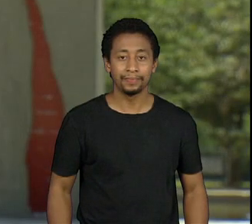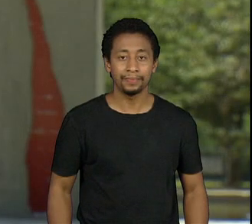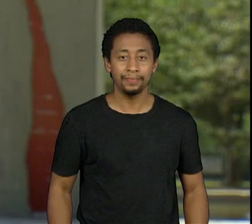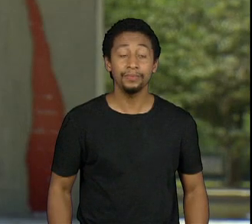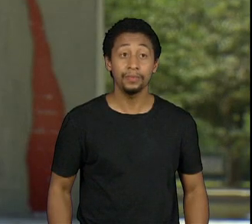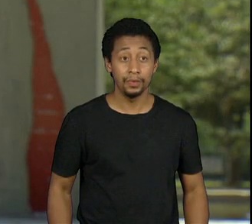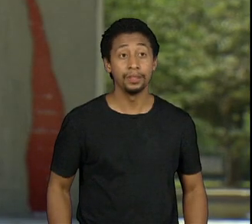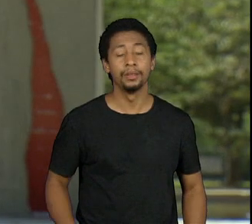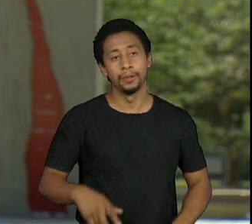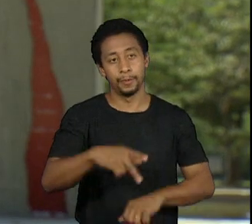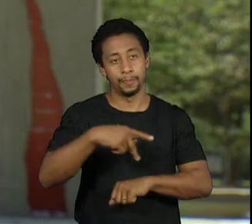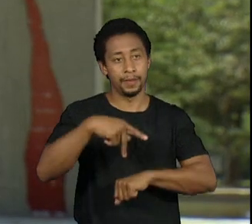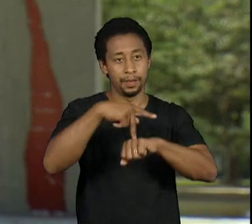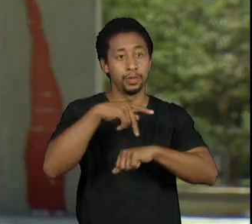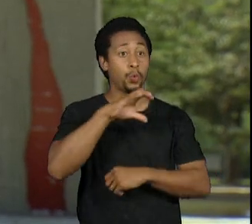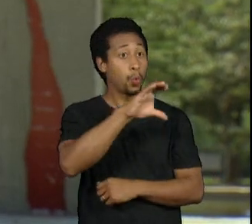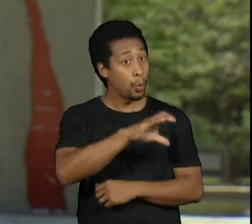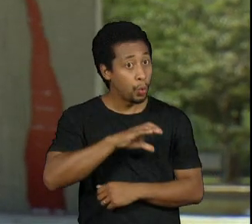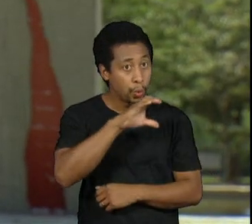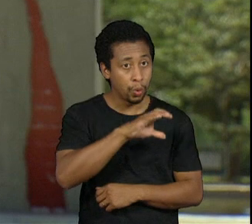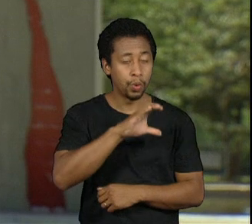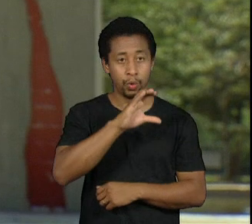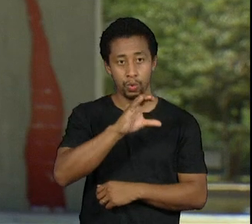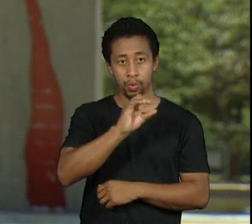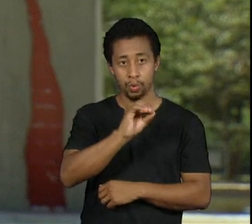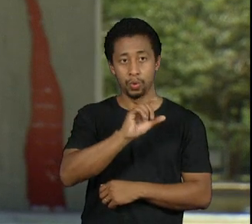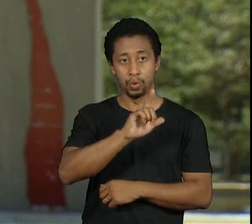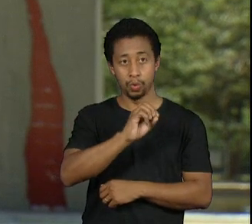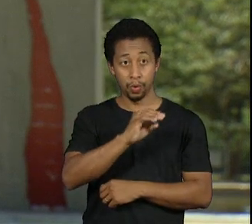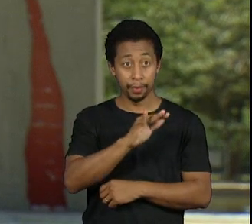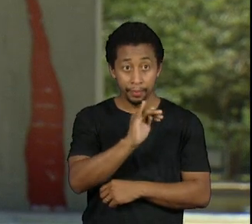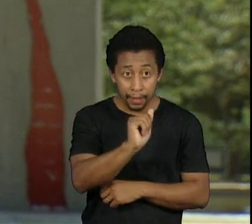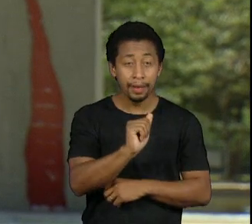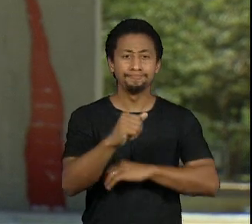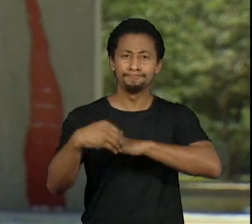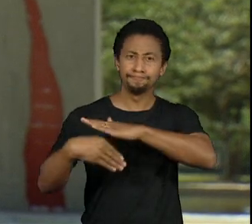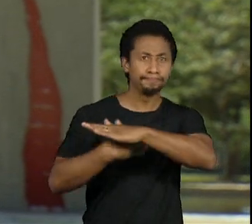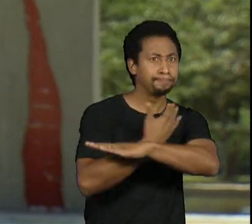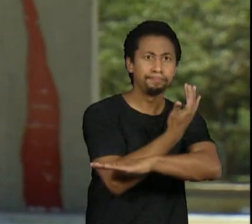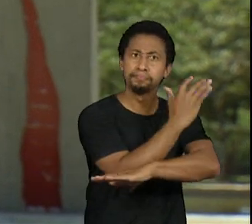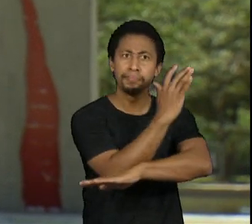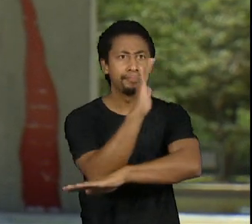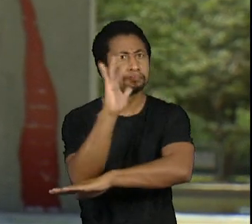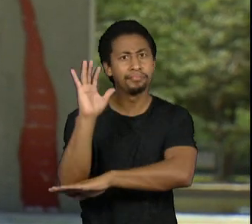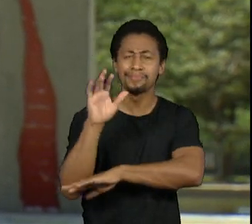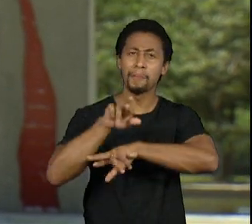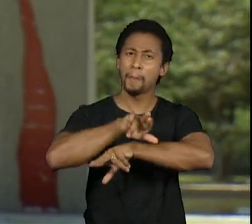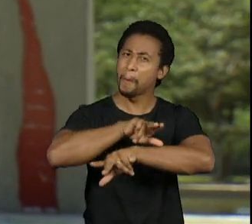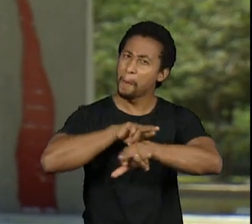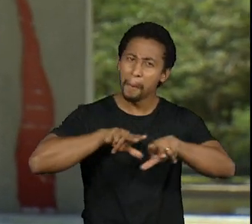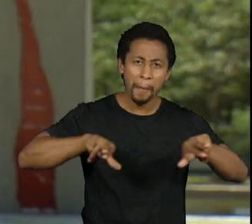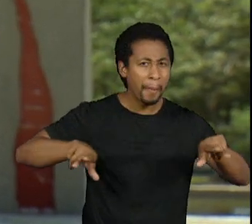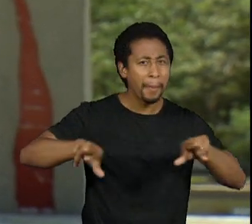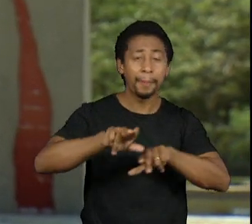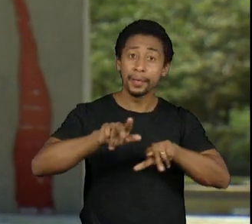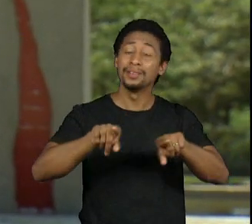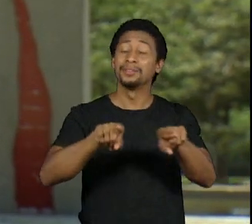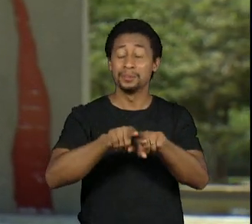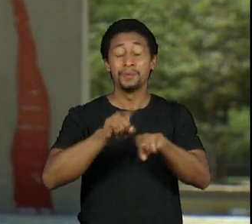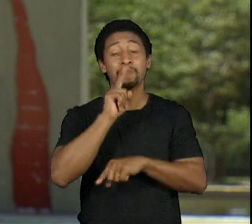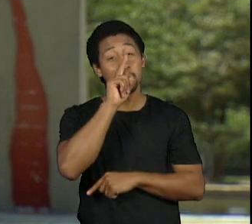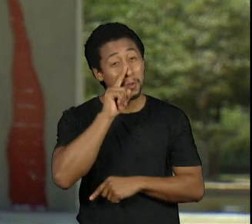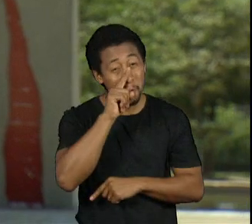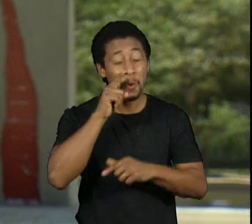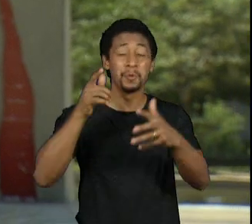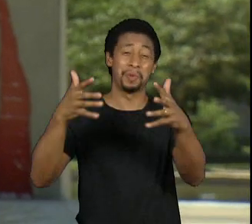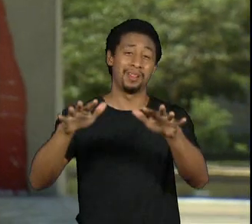A Colômbia é reconhecida por sua imensa biodiversidade e pelo risco para quem decide defendê-la. No ano passado, de acordo